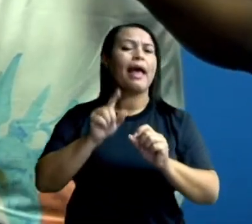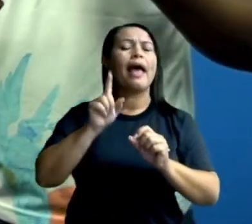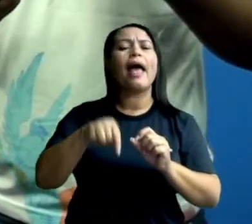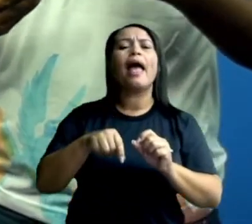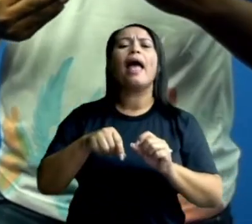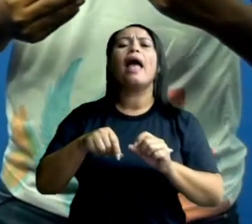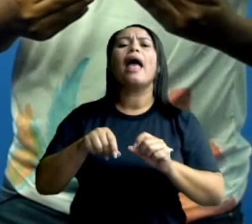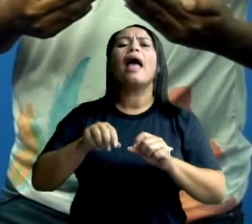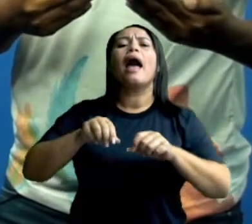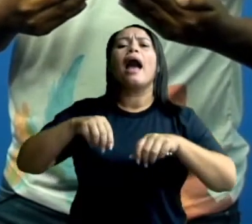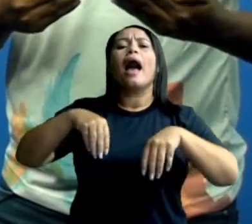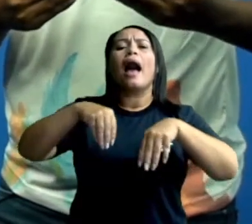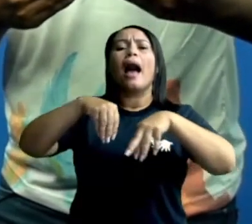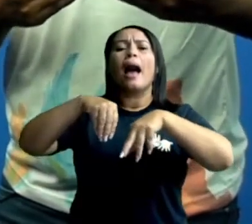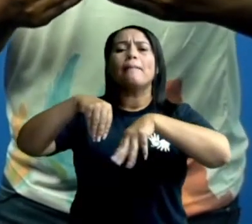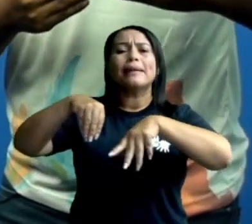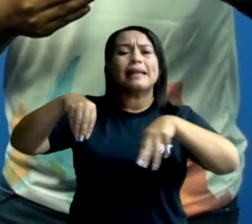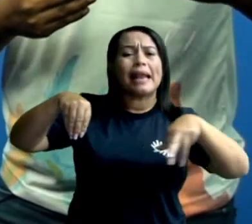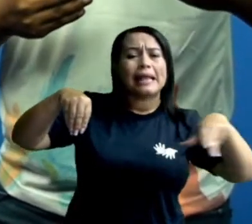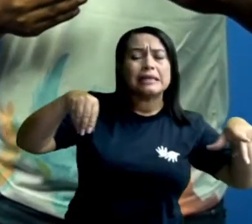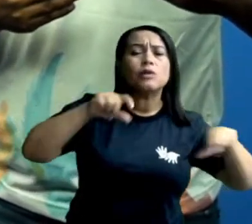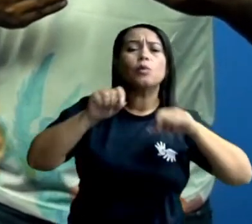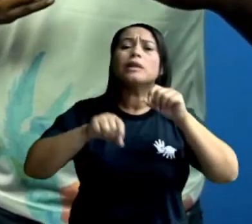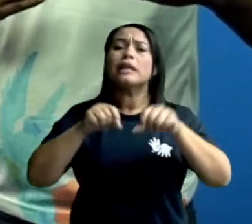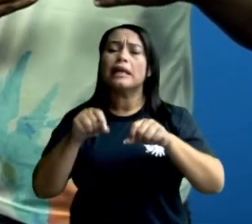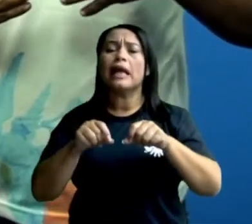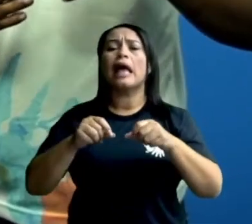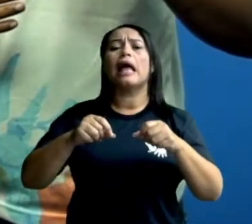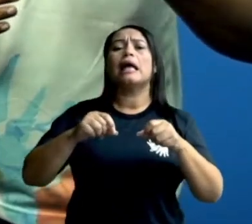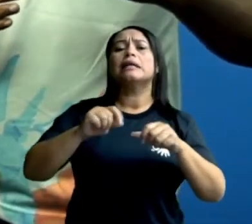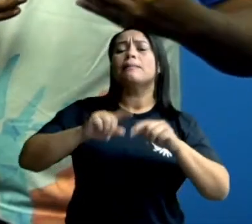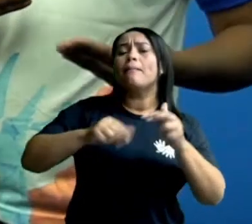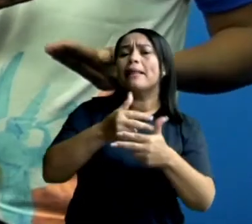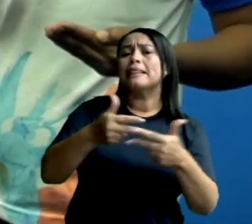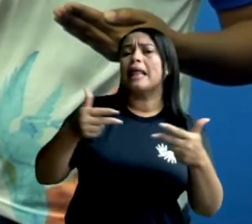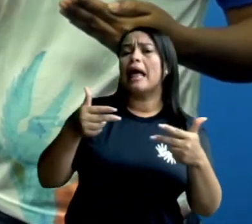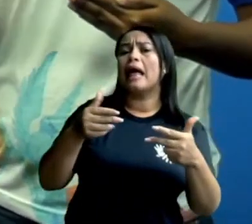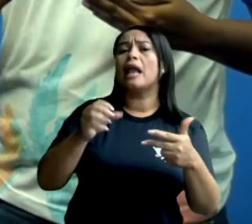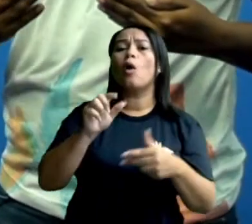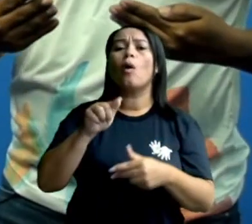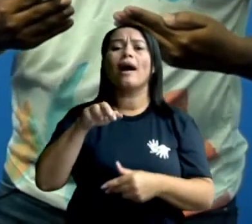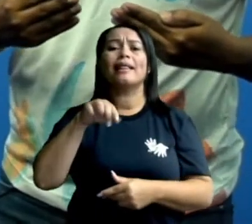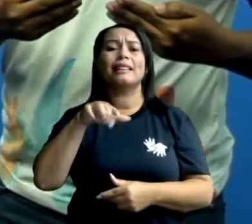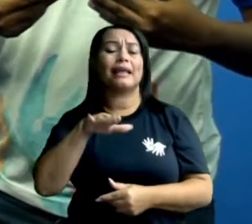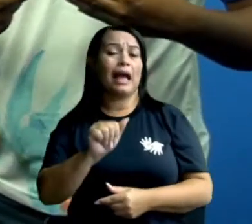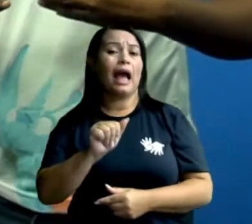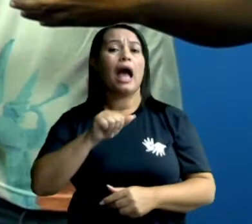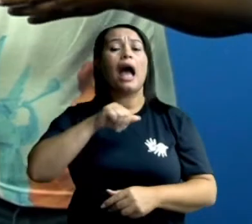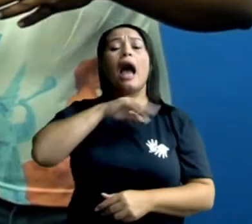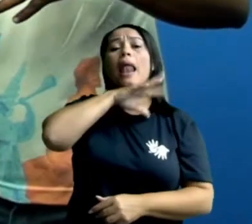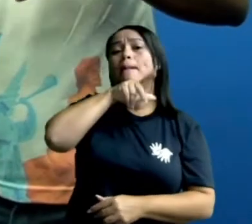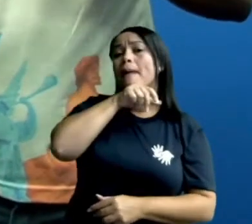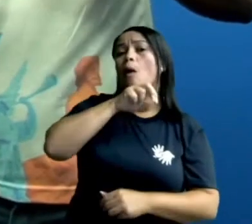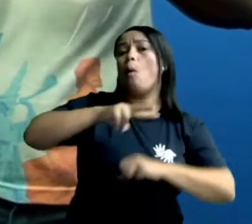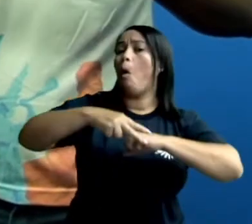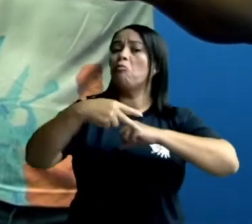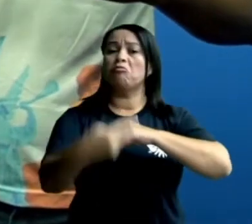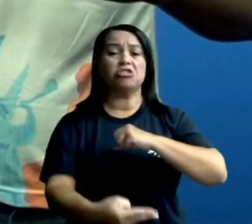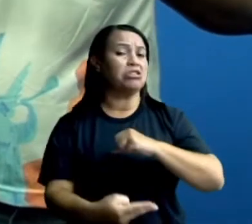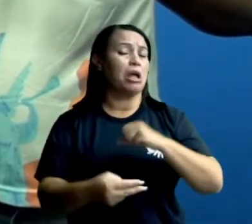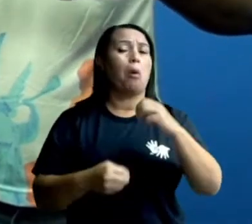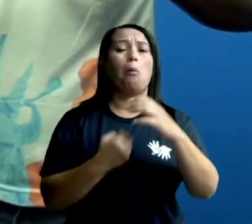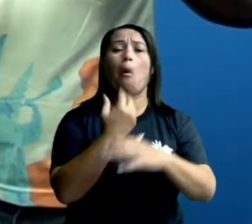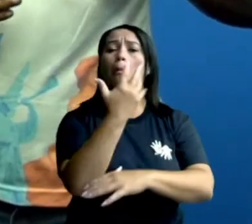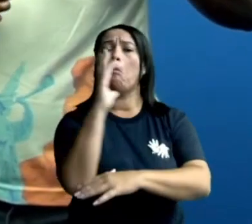mineralização de matéria orgânica, seja ela animal ou vegetal. Então, animais ou